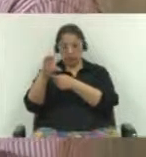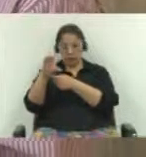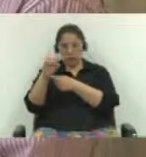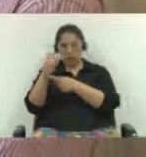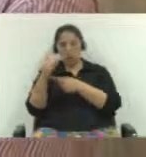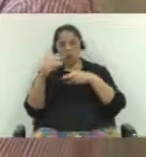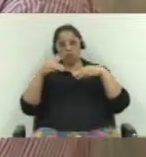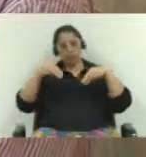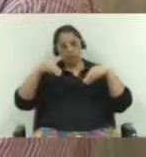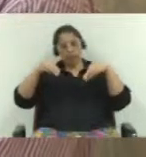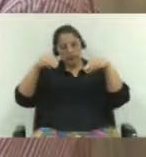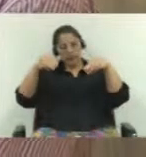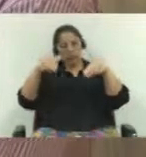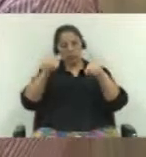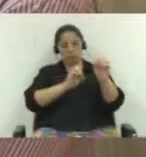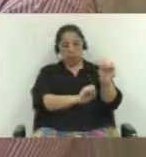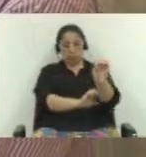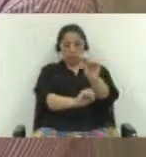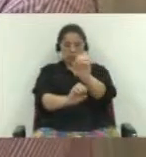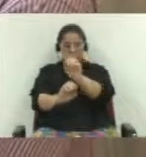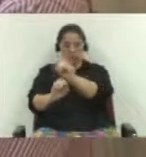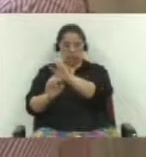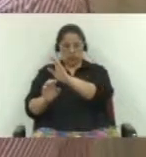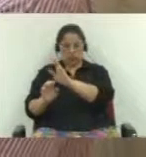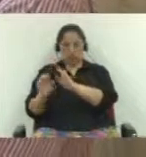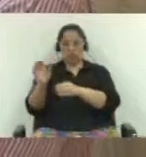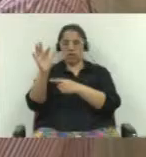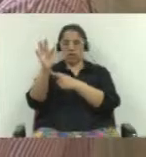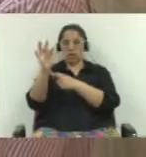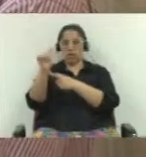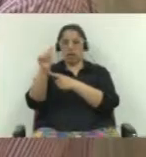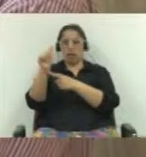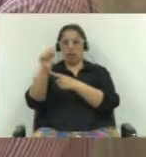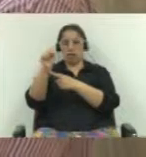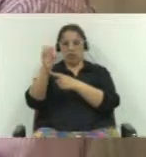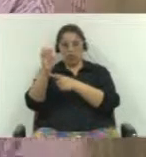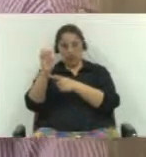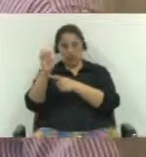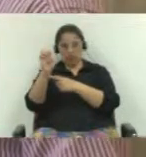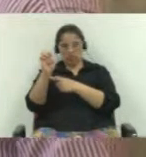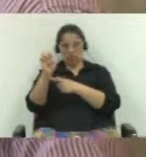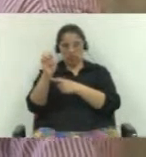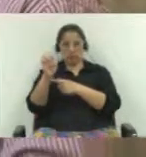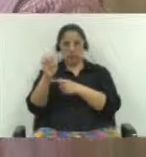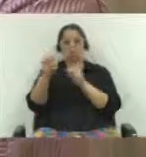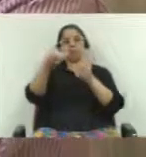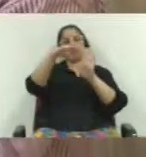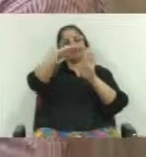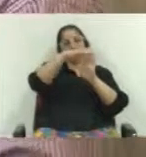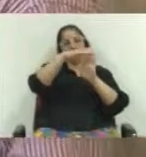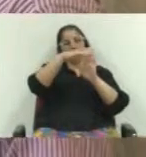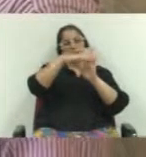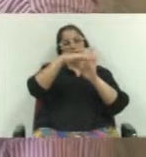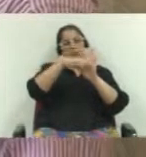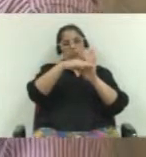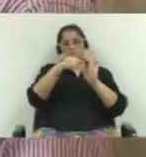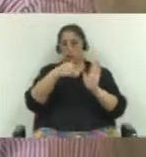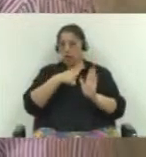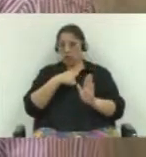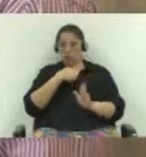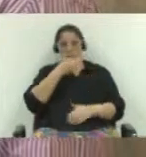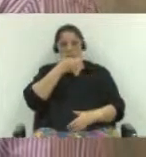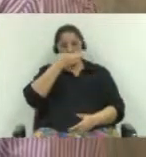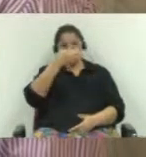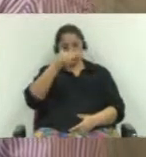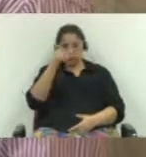MEC esteja enganado, a não ser que o Ministério da Educação esteja enganado, as fases que está em